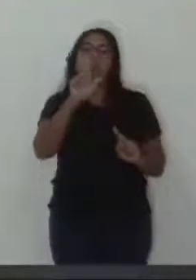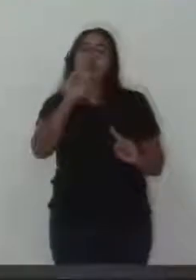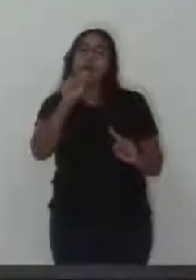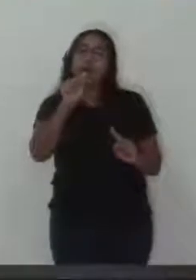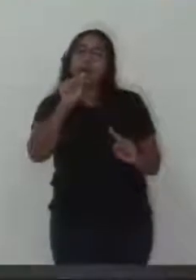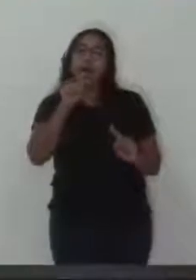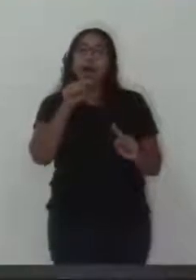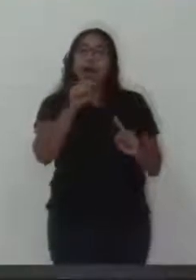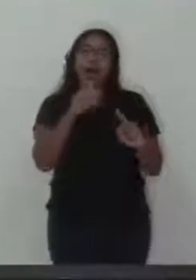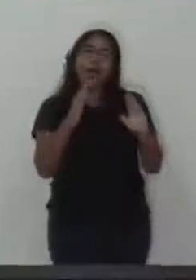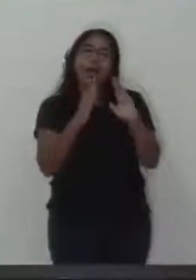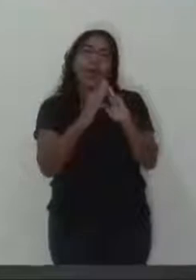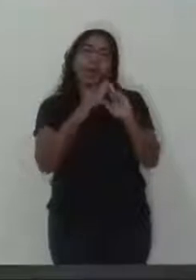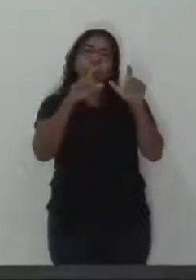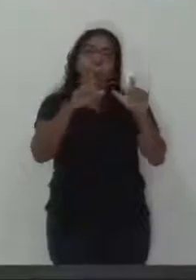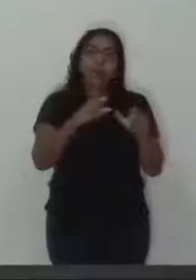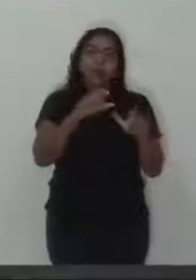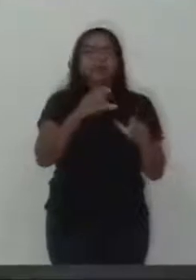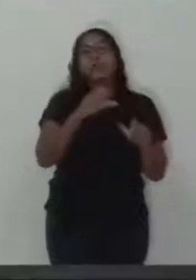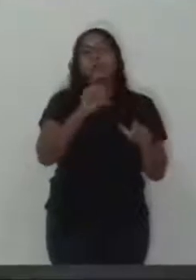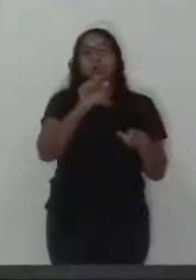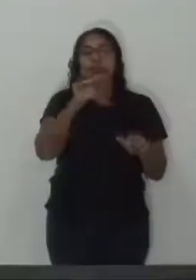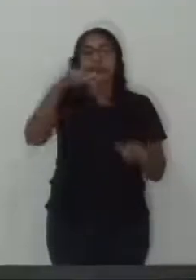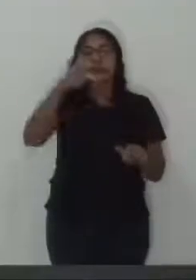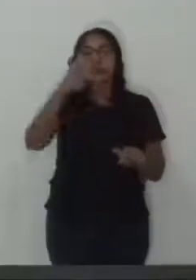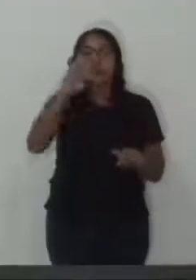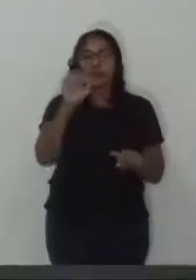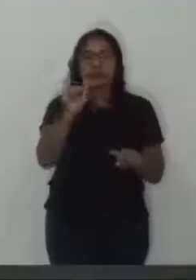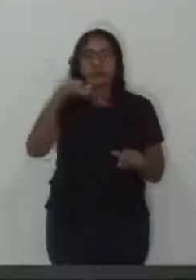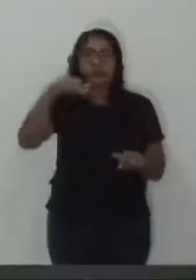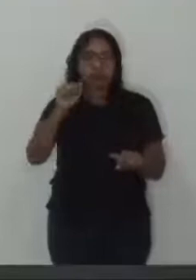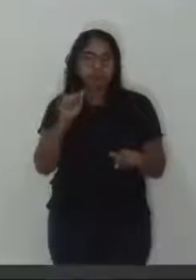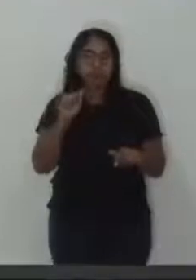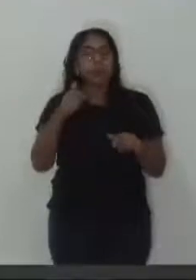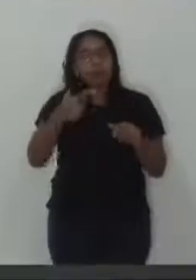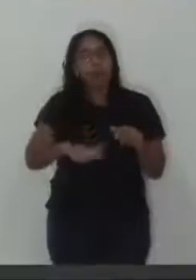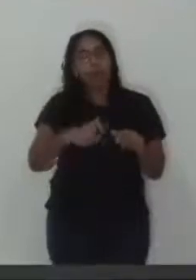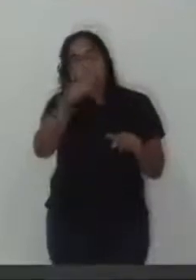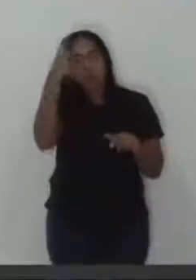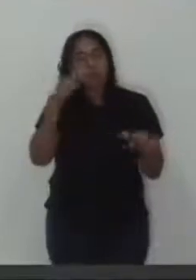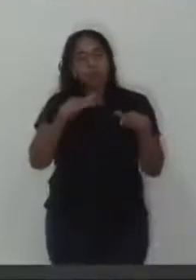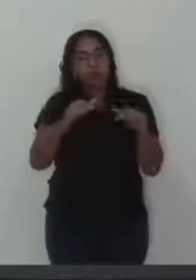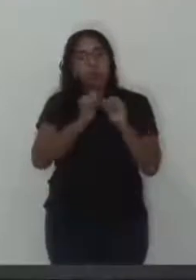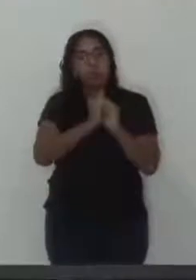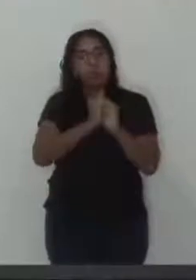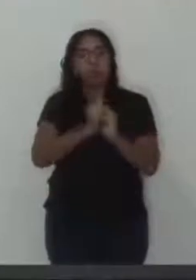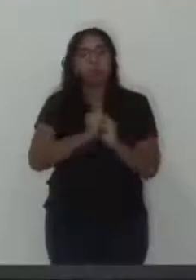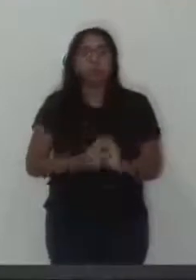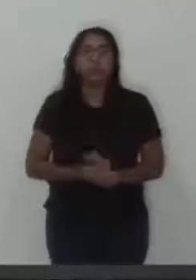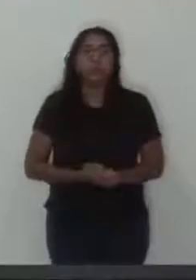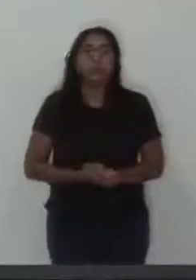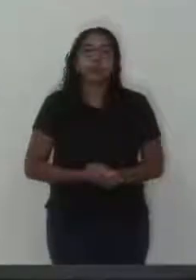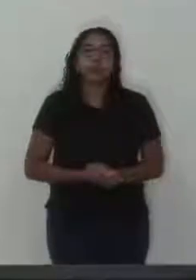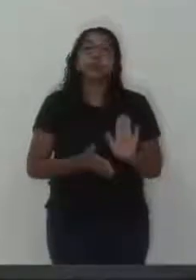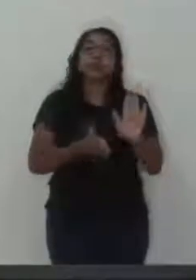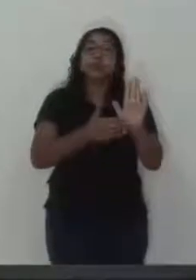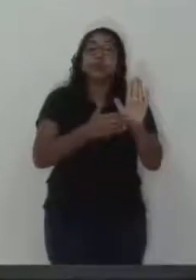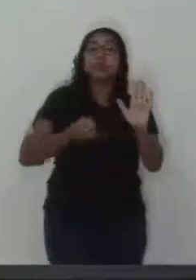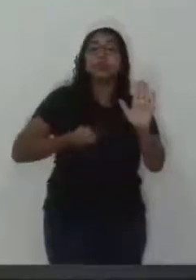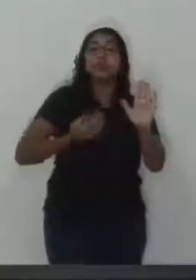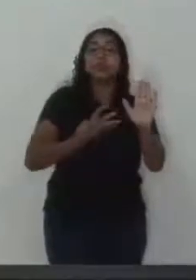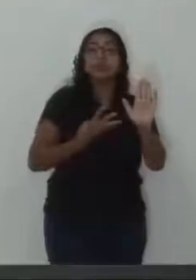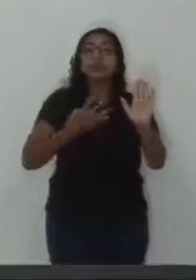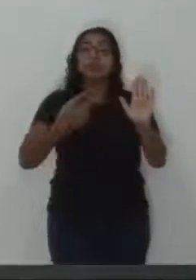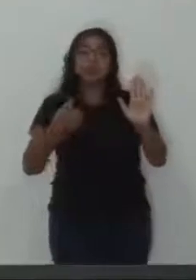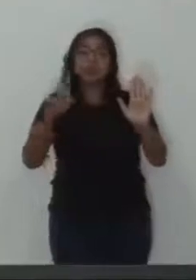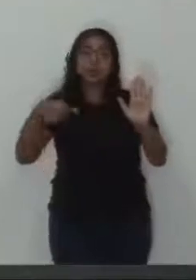Avenida Pinheiro, número 111, Vila Santana, extensivo aos organizadores e demais integrantes envolvidos no evento. Moção número 40 de